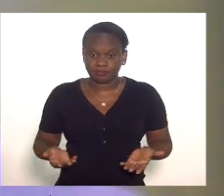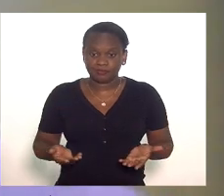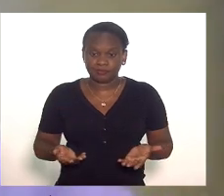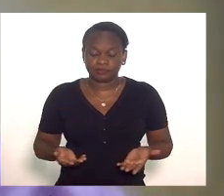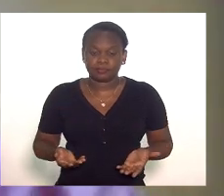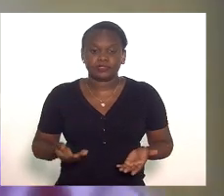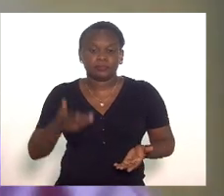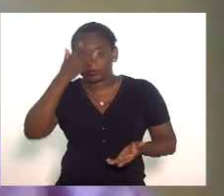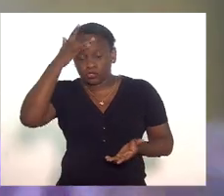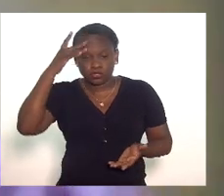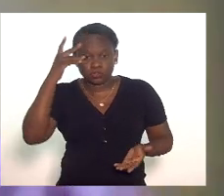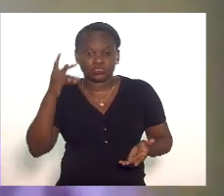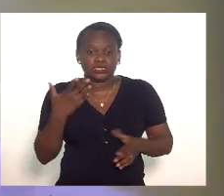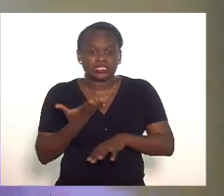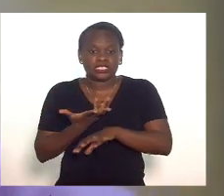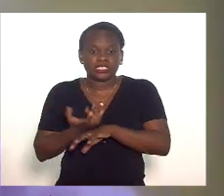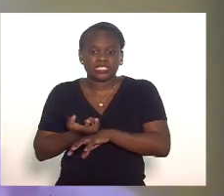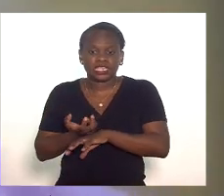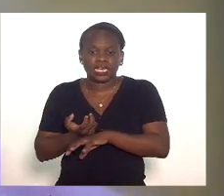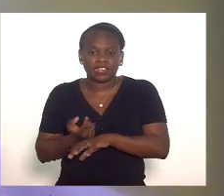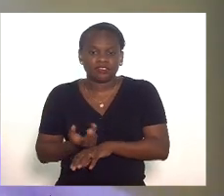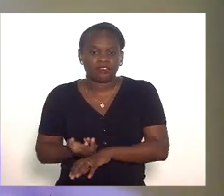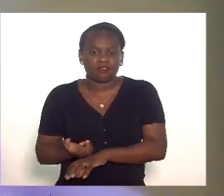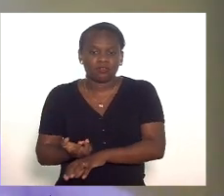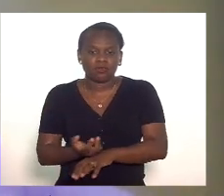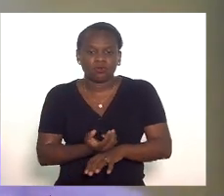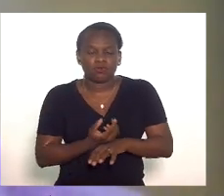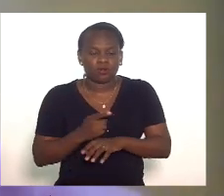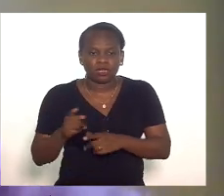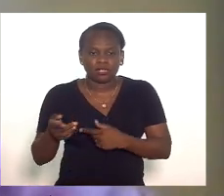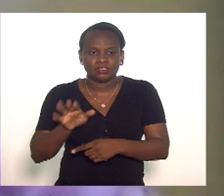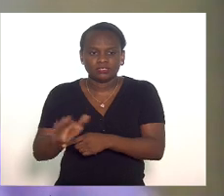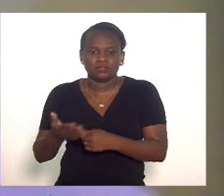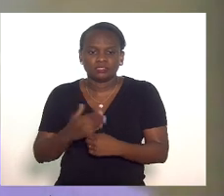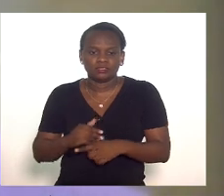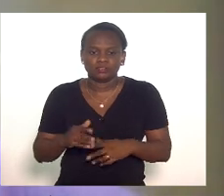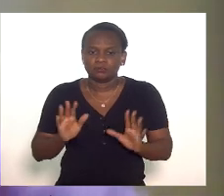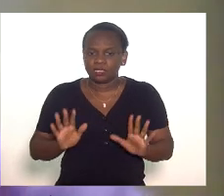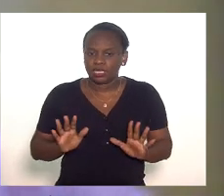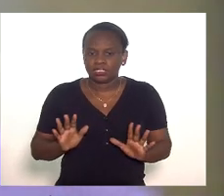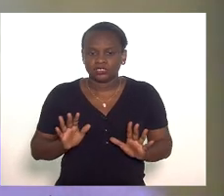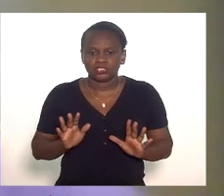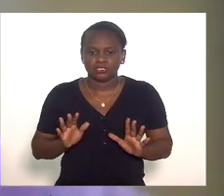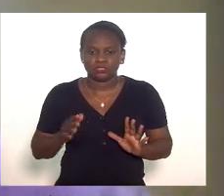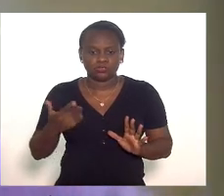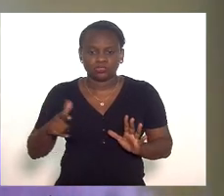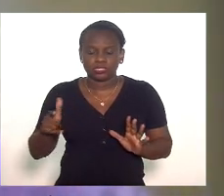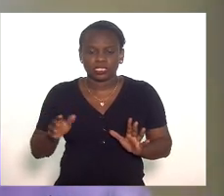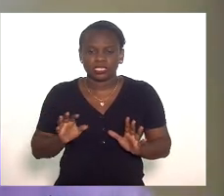brasil as pessoas gravam-se umas às outras inclusive sem nenhuma